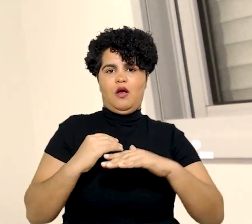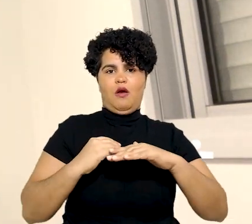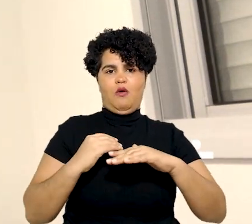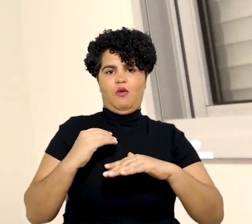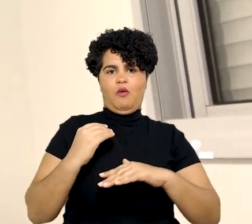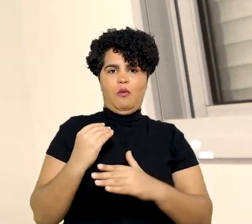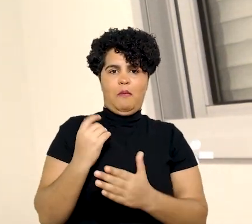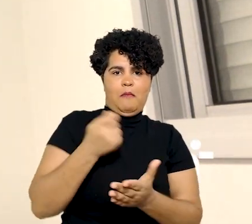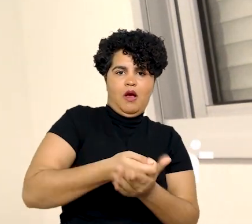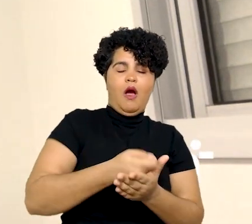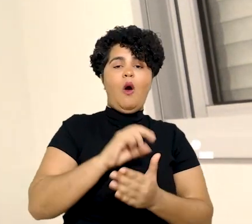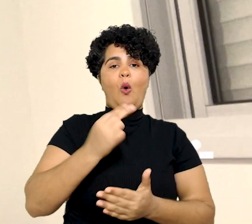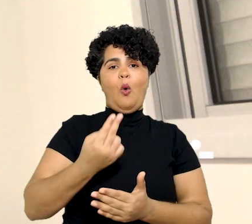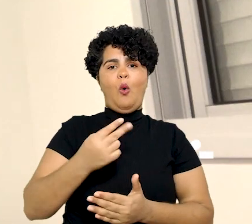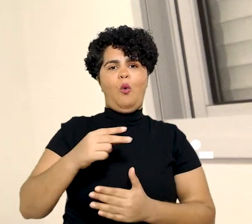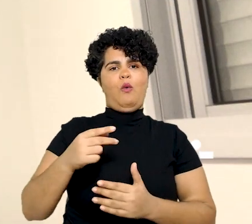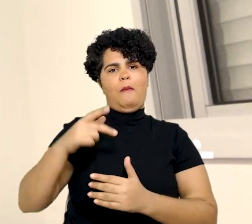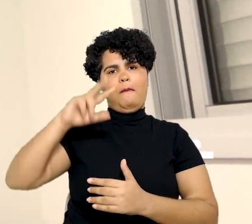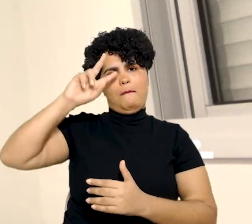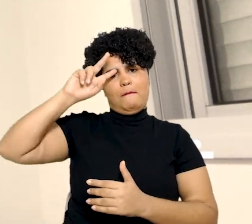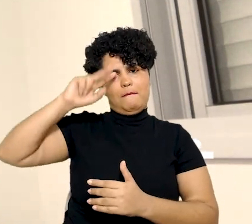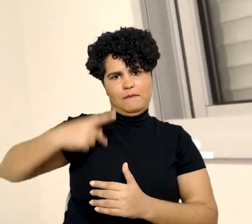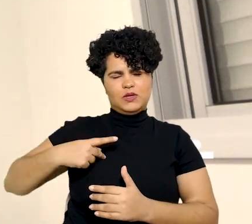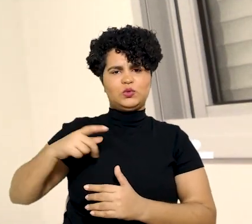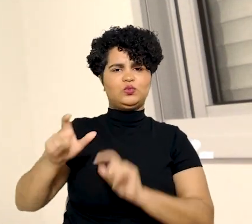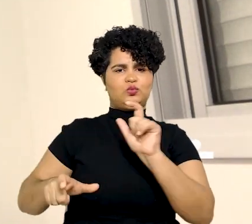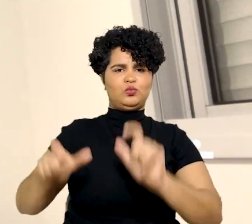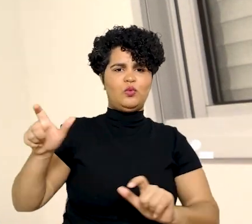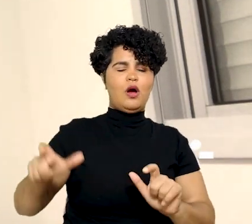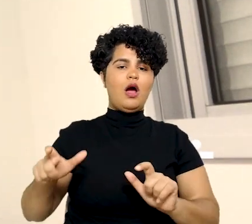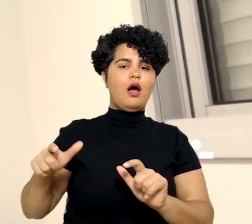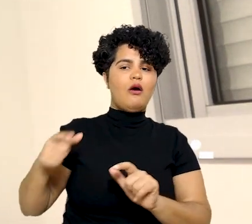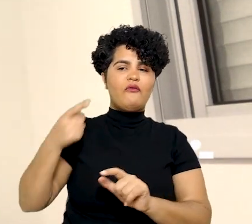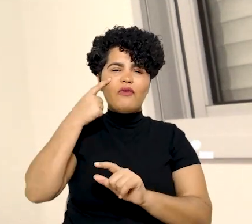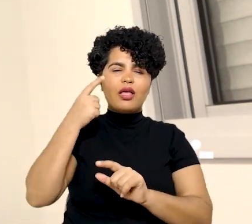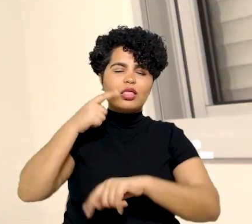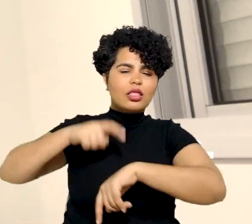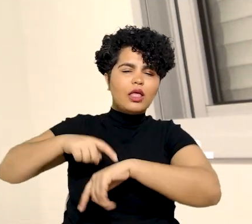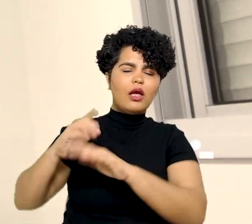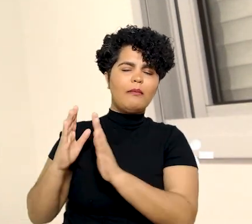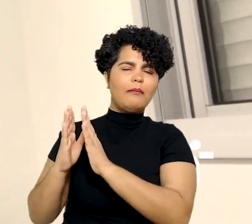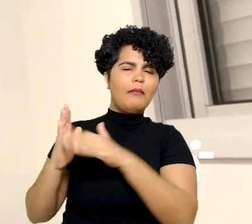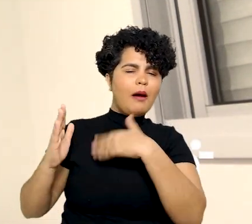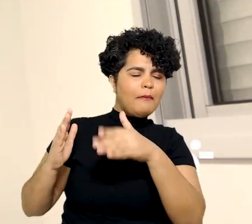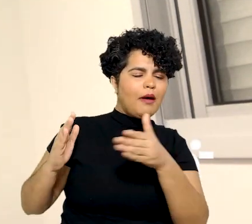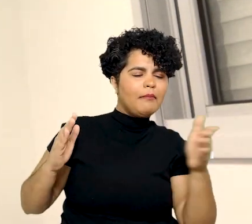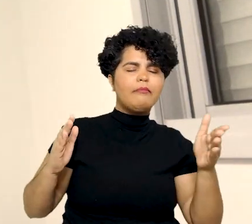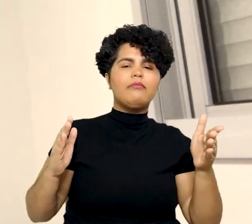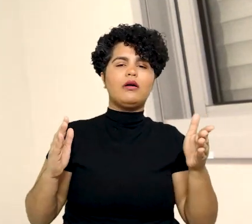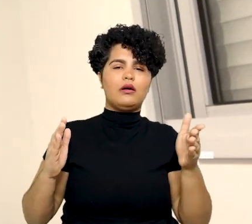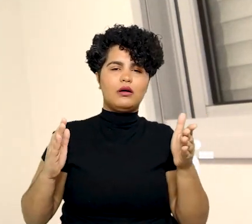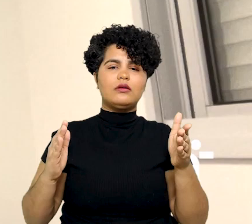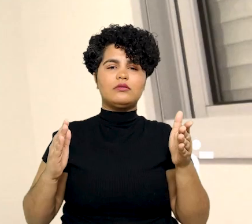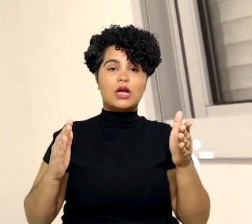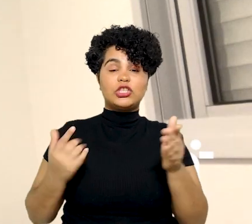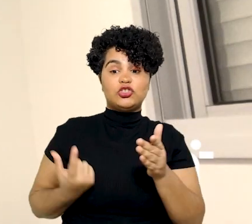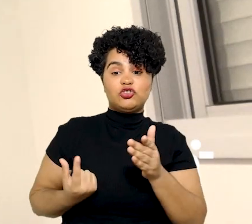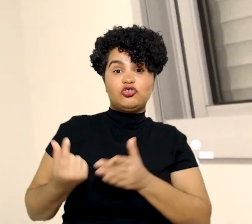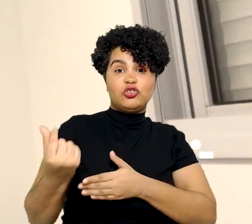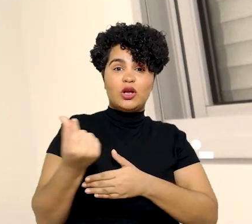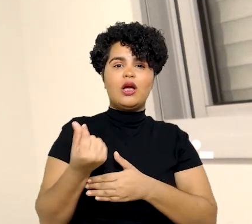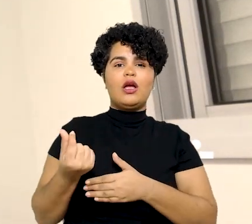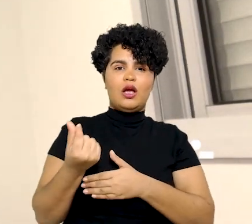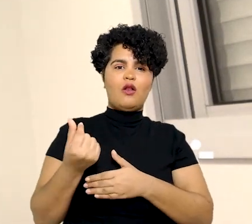para tentar satisfazer execuções que foram se mostrando infrutíferas com o passar do tempo e passa a destinar esses